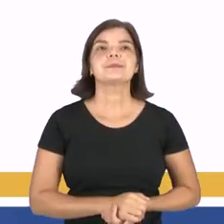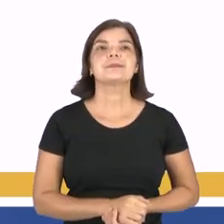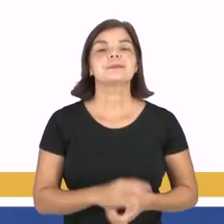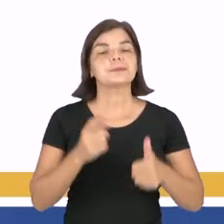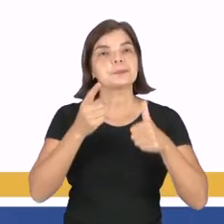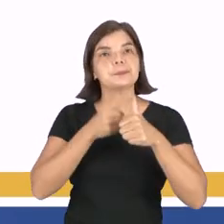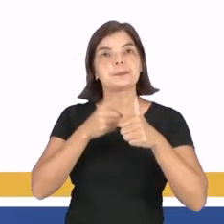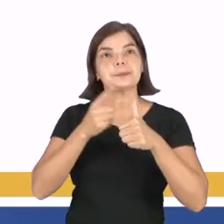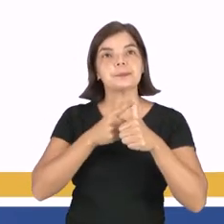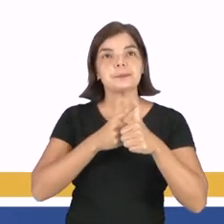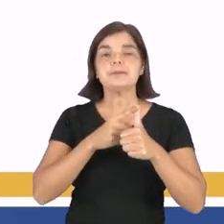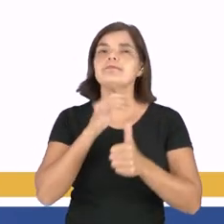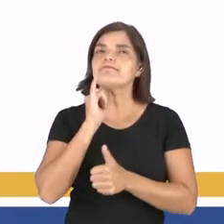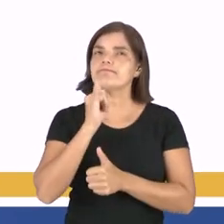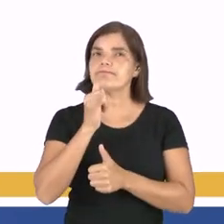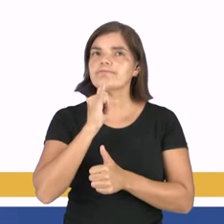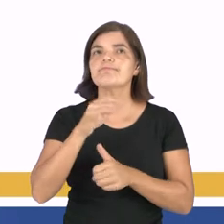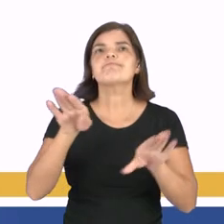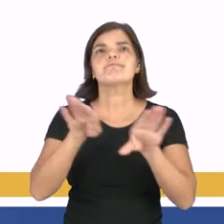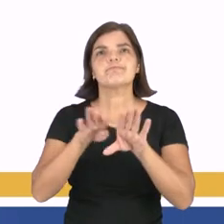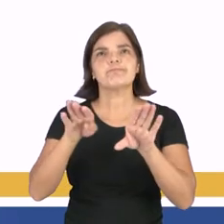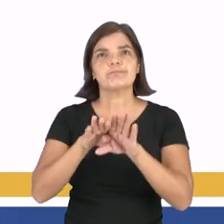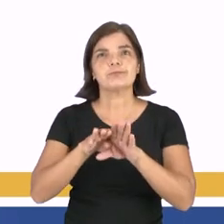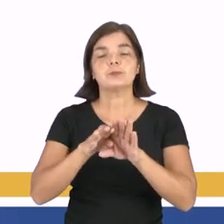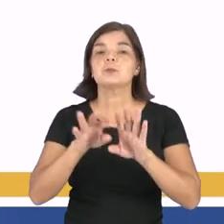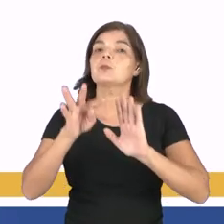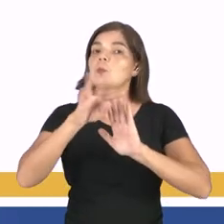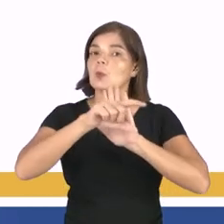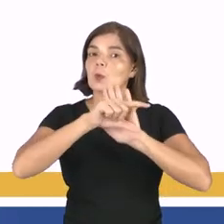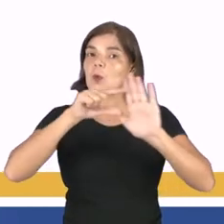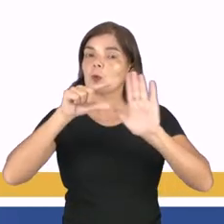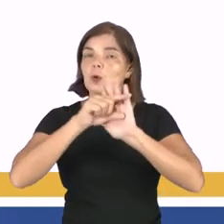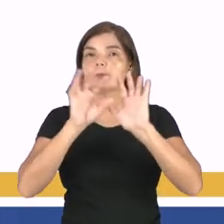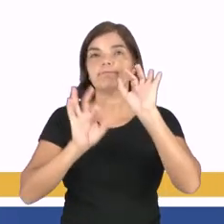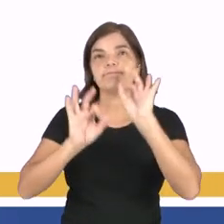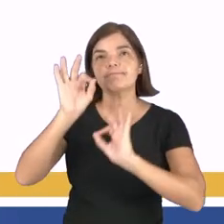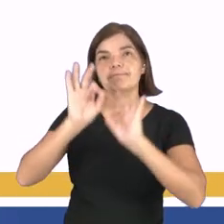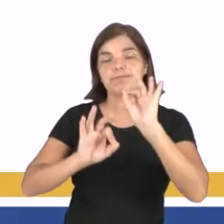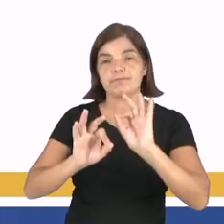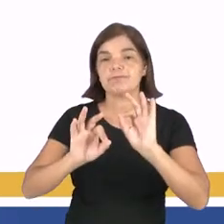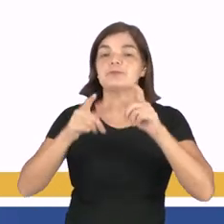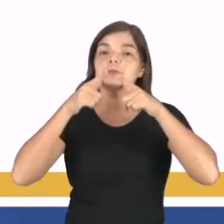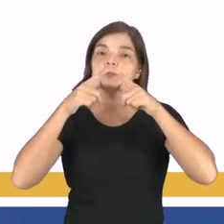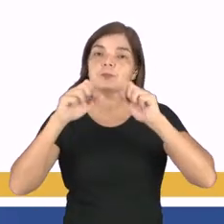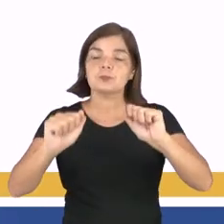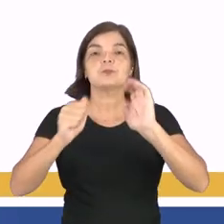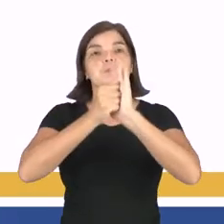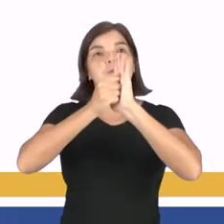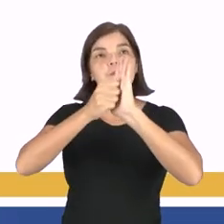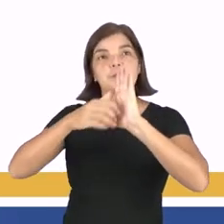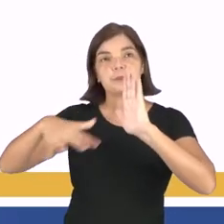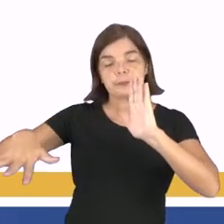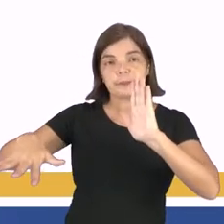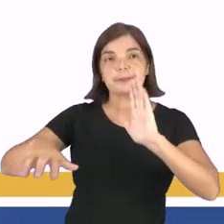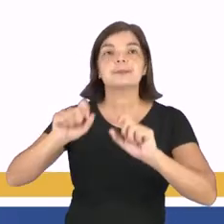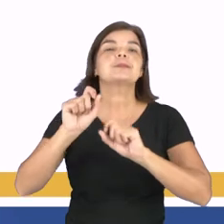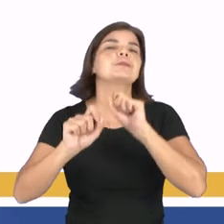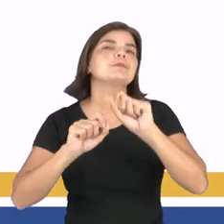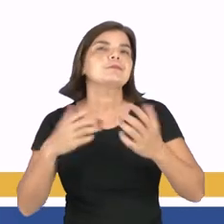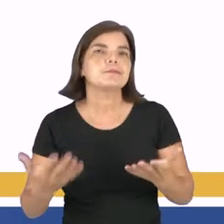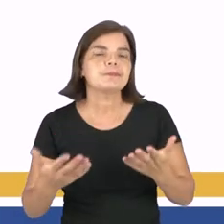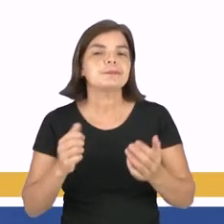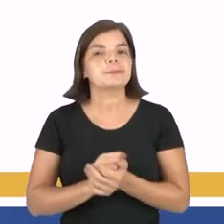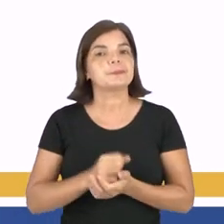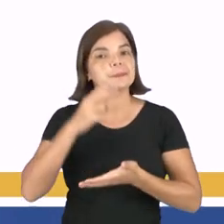Podemos afirmar que esse trecho foi construído por meio de uma figura de linguagem denominada D. Vamos ler qual é o